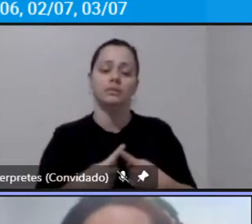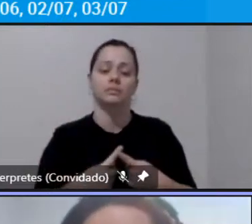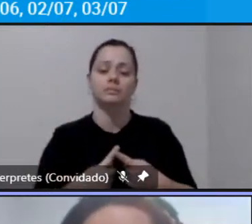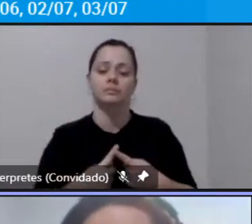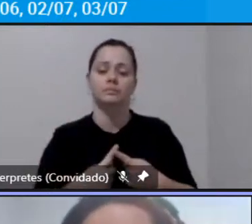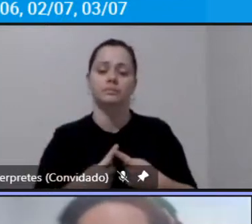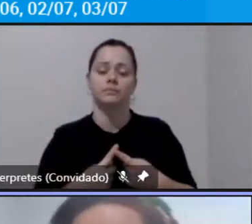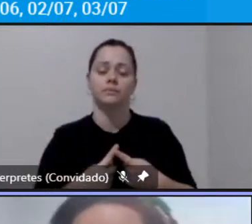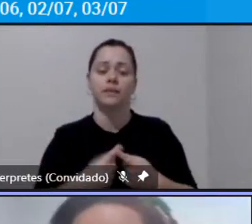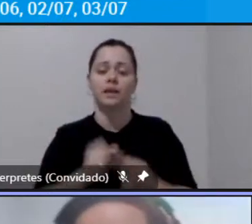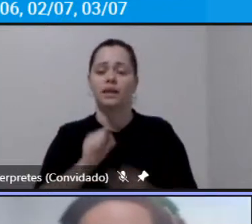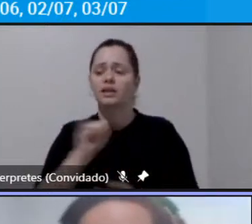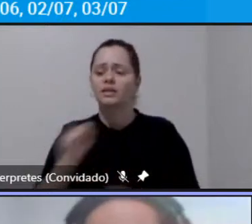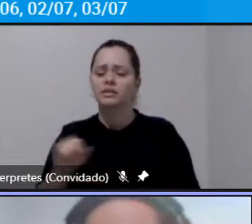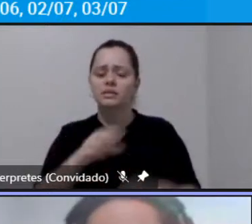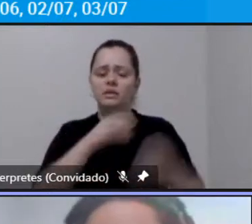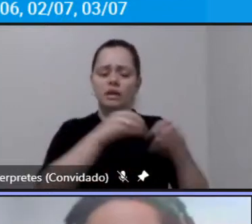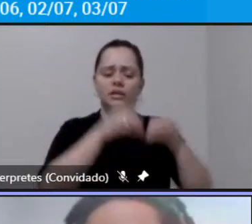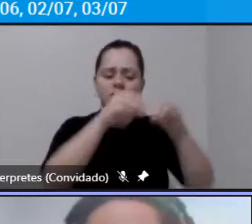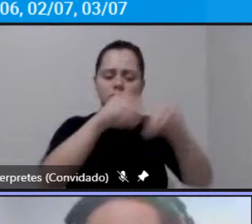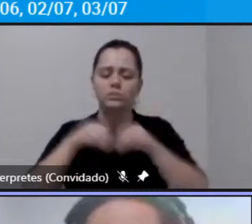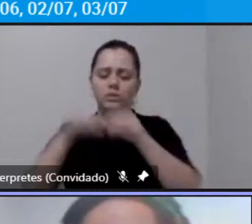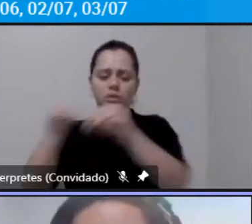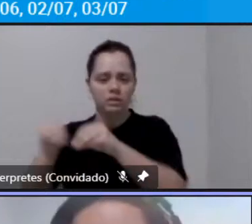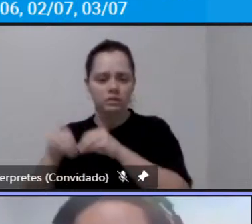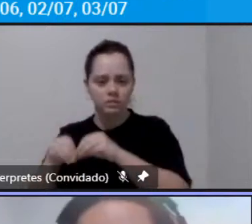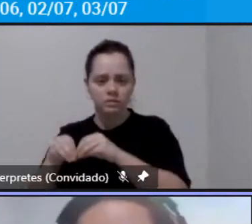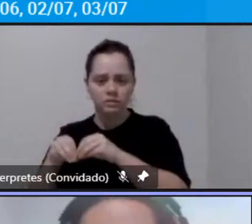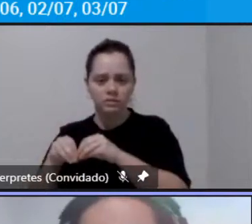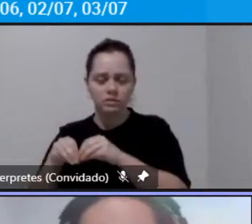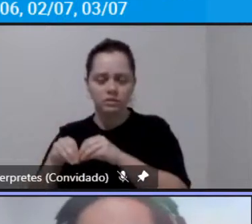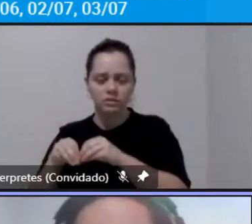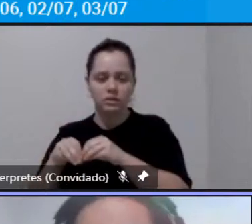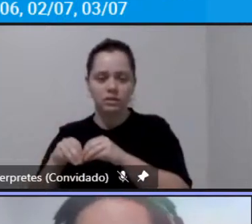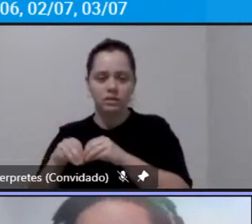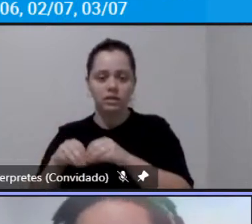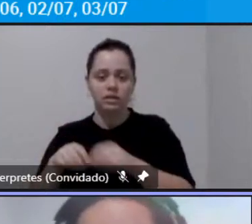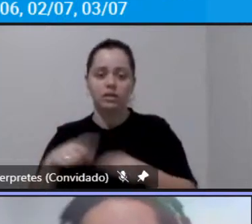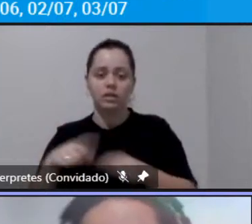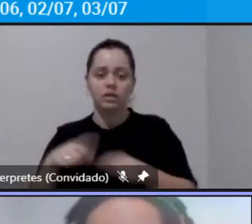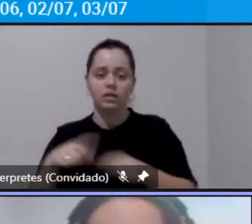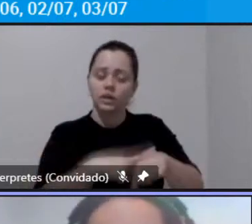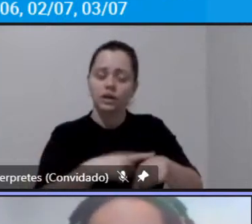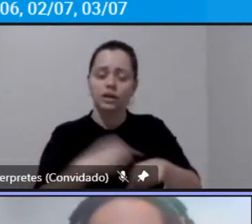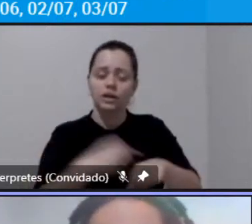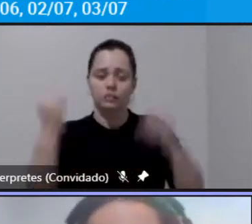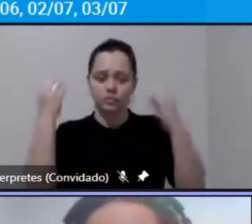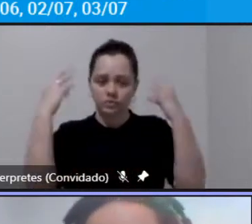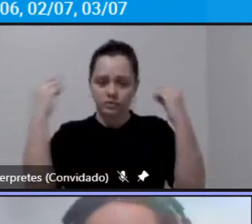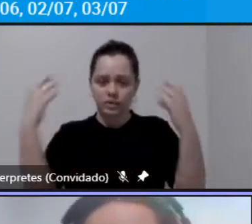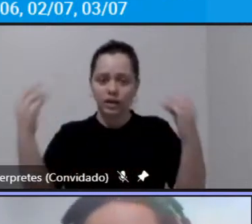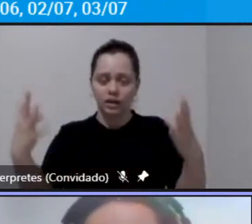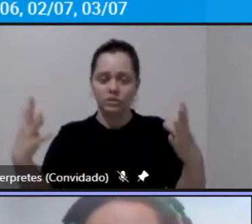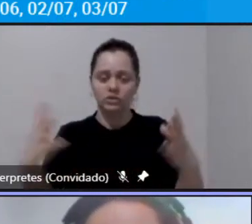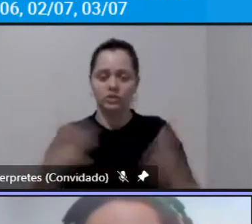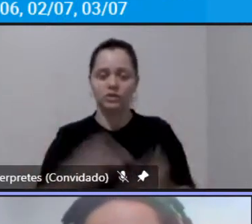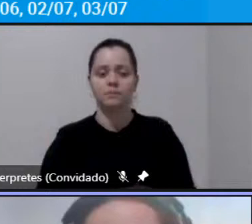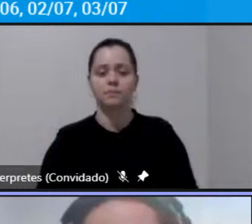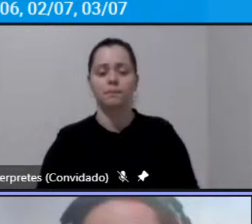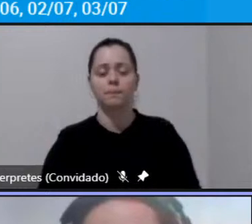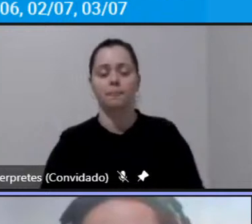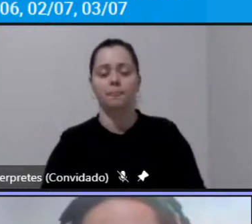se os deslocamentos se o modo se a questão do tempo de viagem ela ela